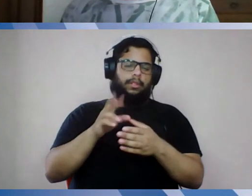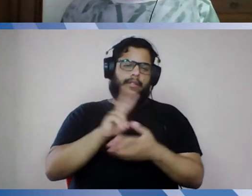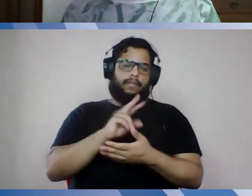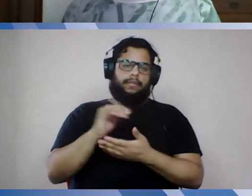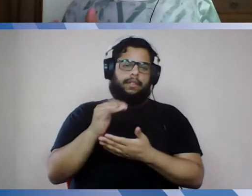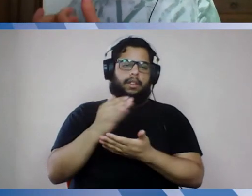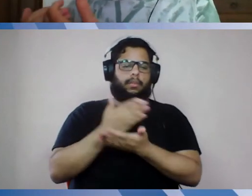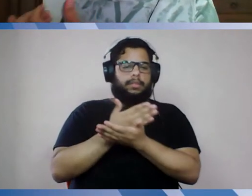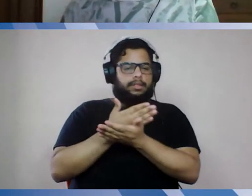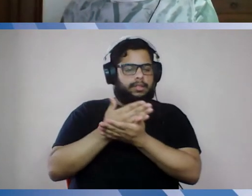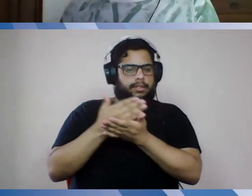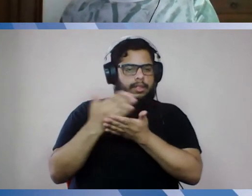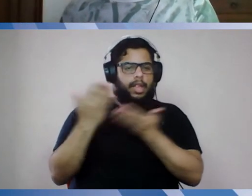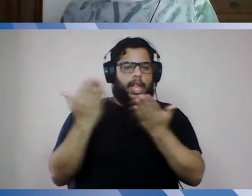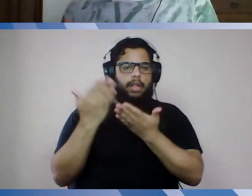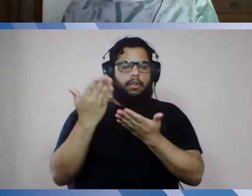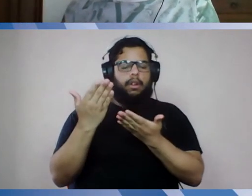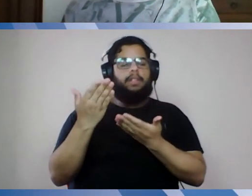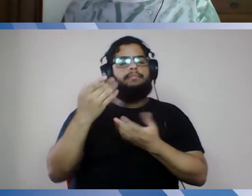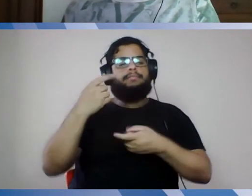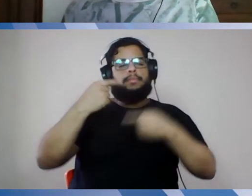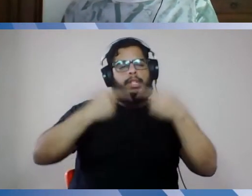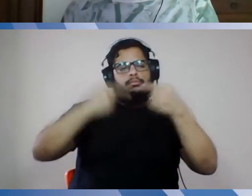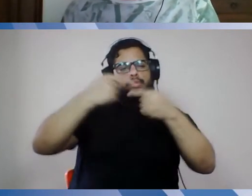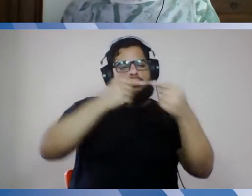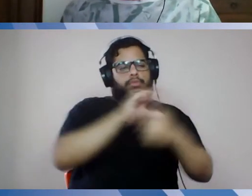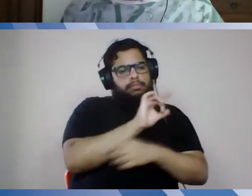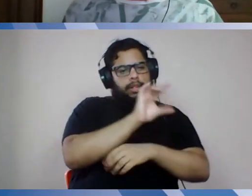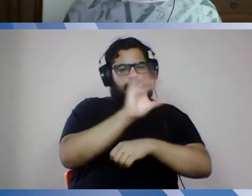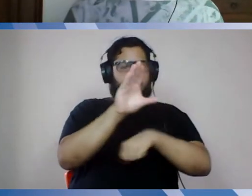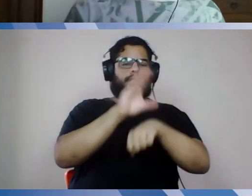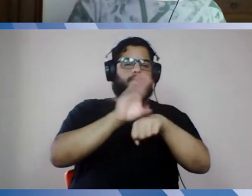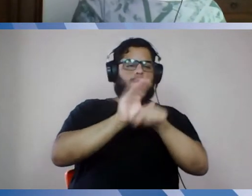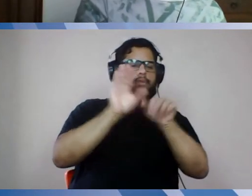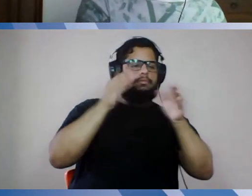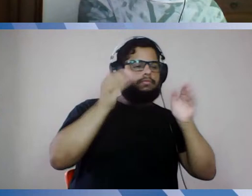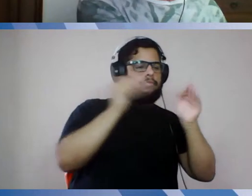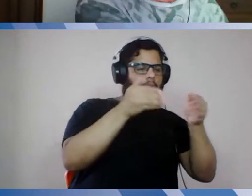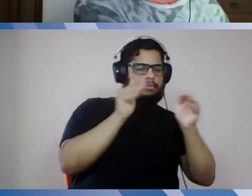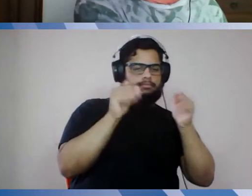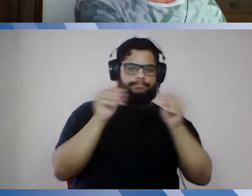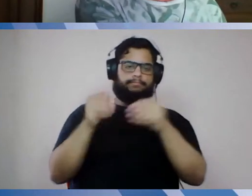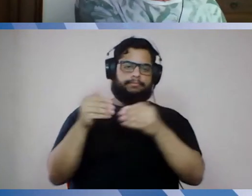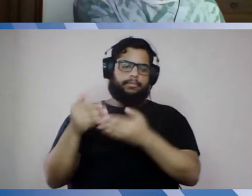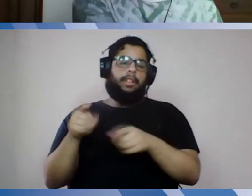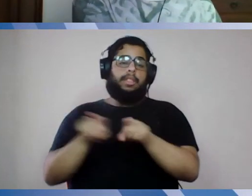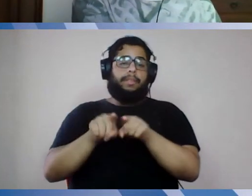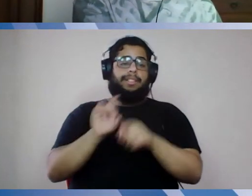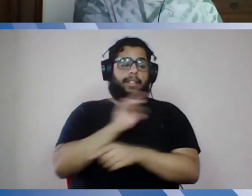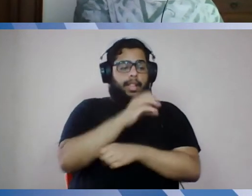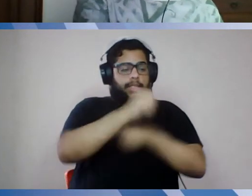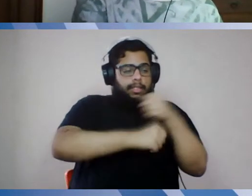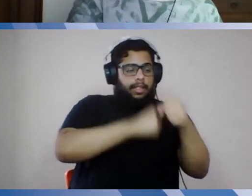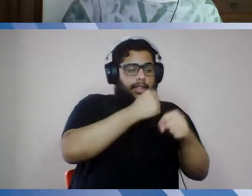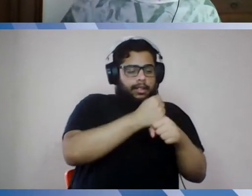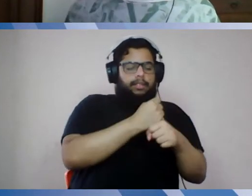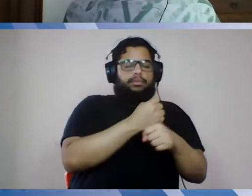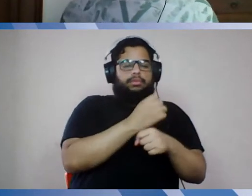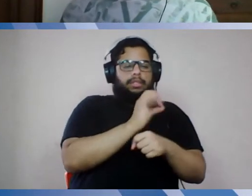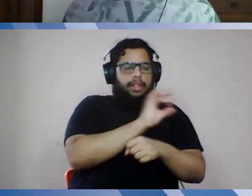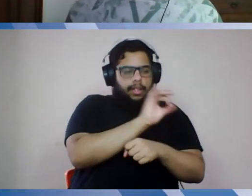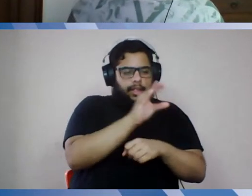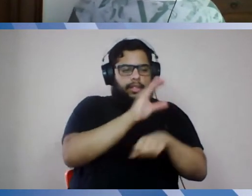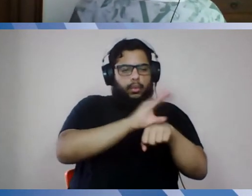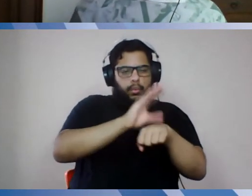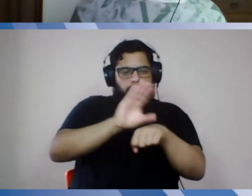entrar, então, com a discussão específica de cada curso, de cada departamento, de cada ano dos cursos, como é que vai ser isso,